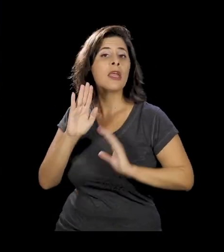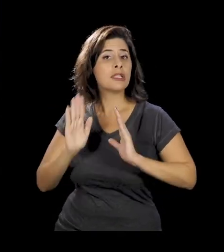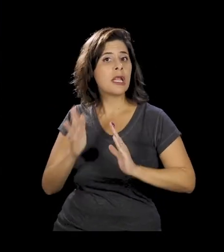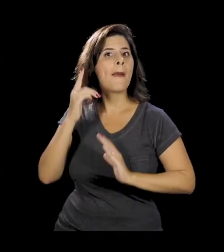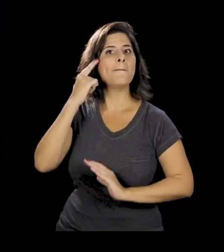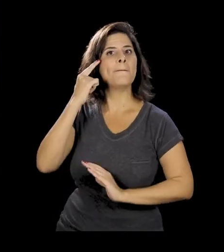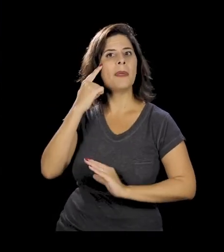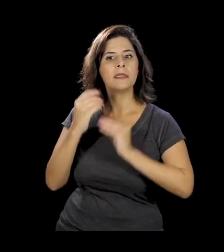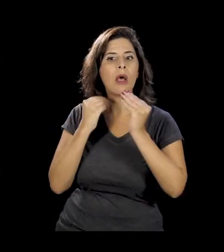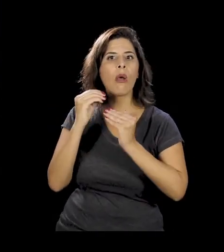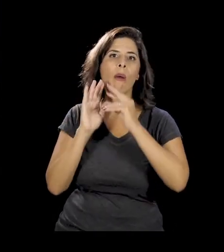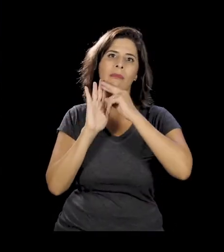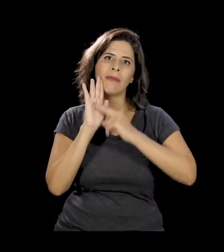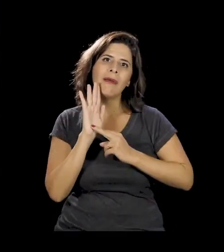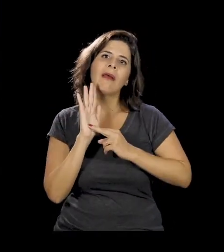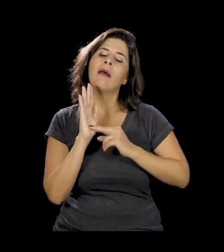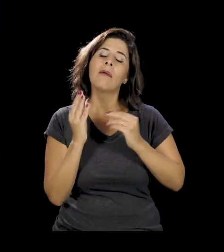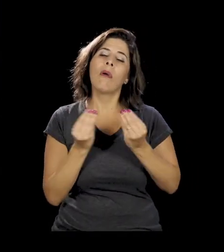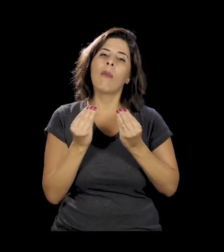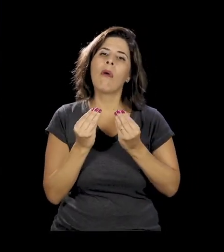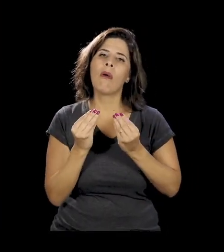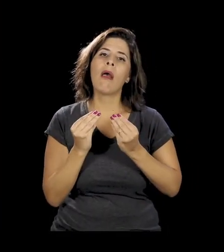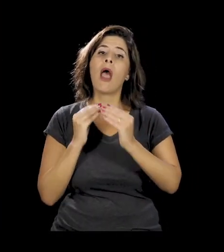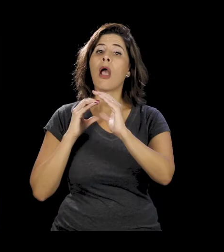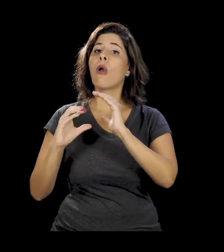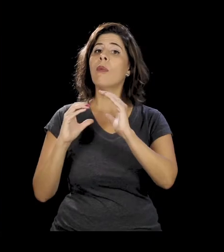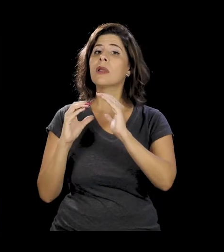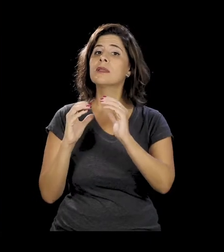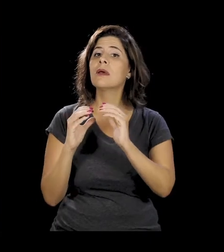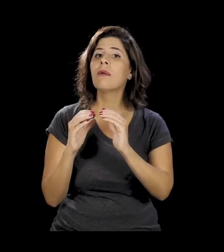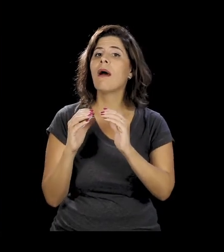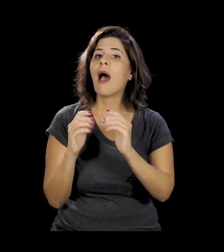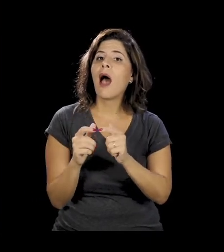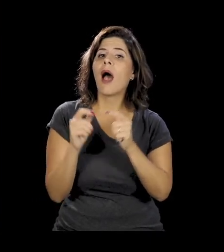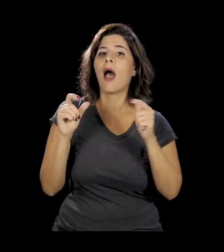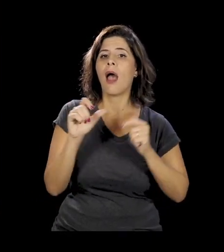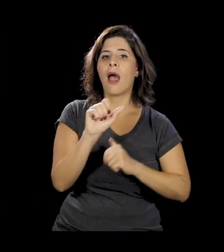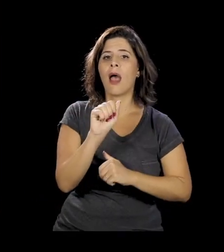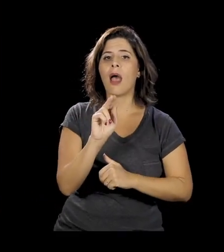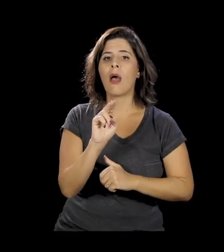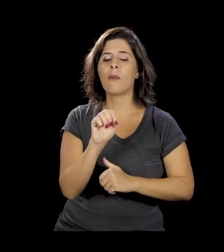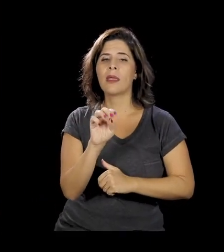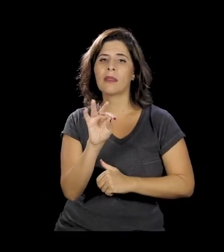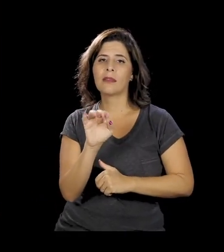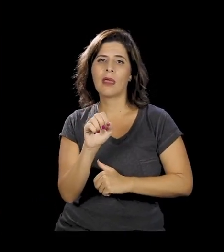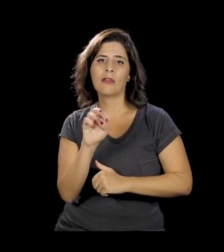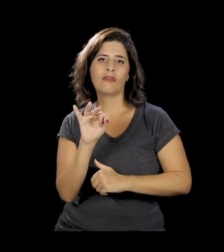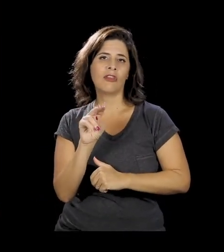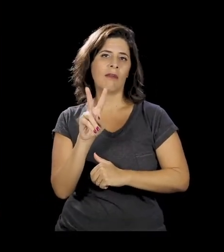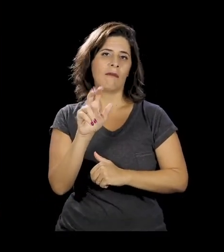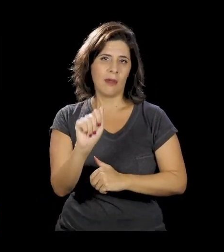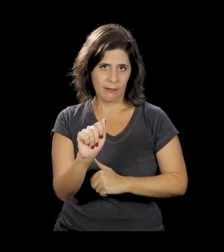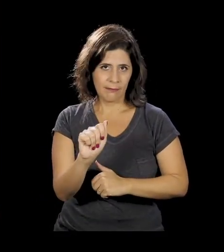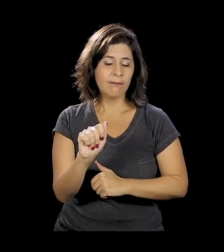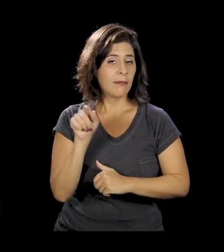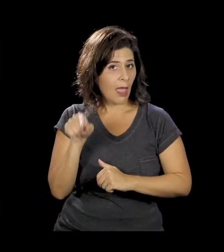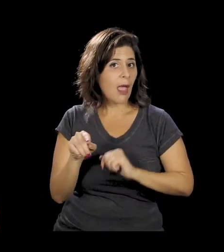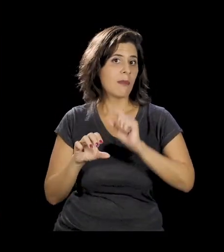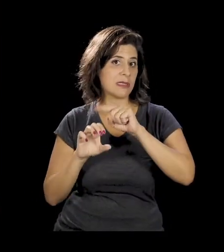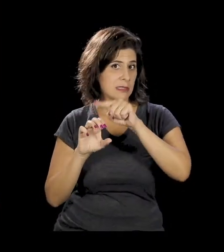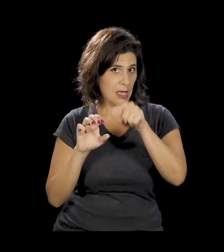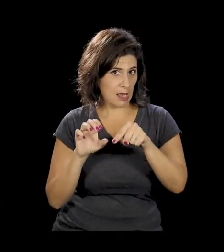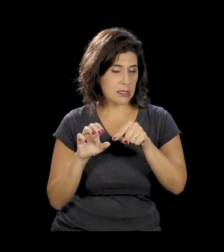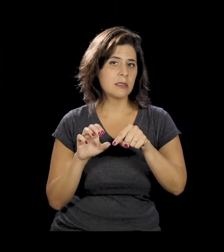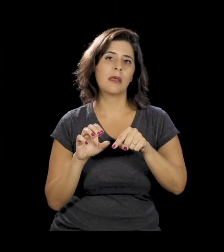já considera, que é a comunicação aumentativa. A comunicação aumentativa, ela é uma comunicação, é uma